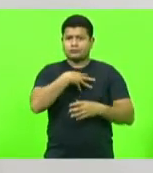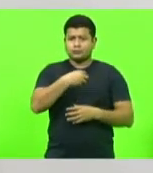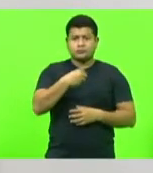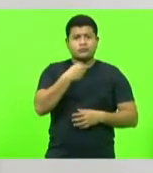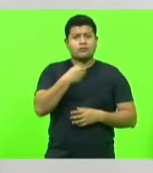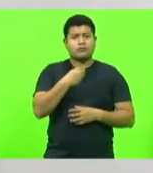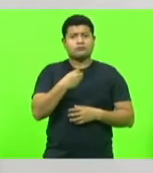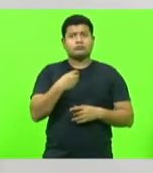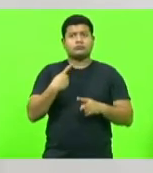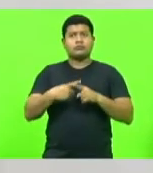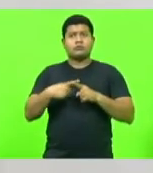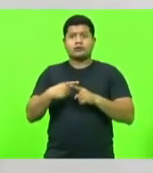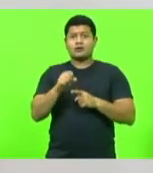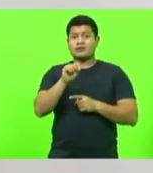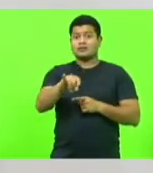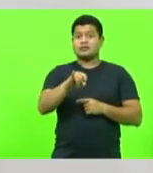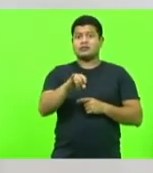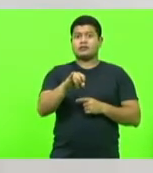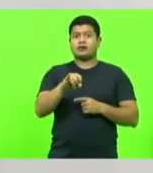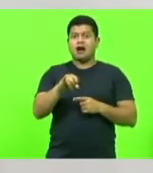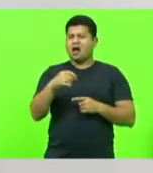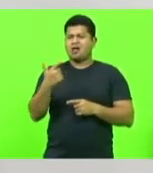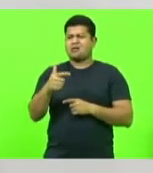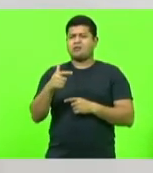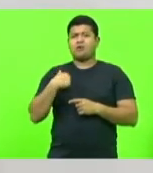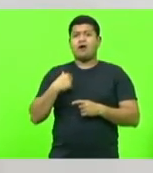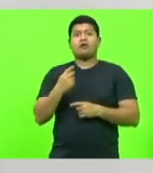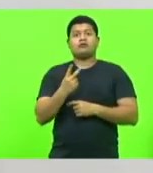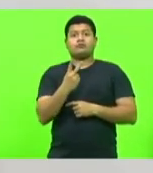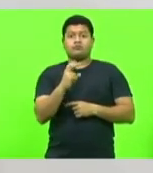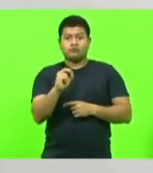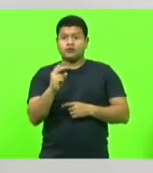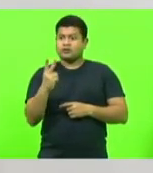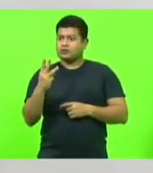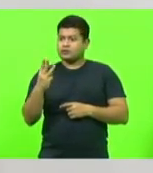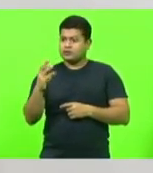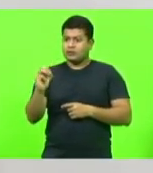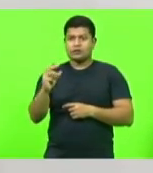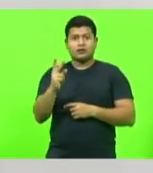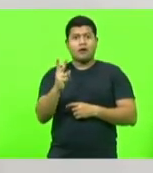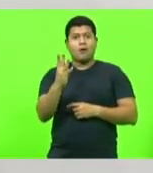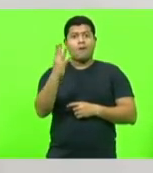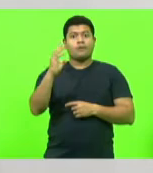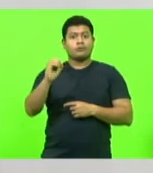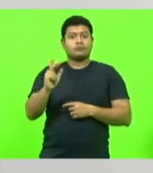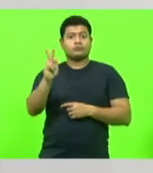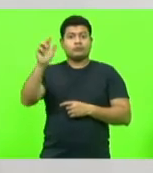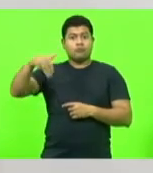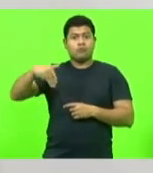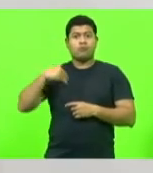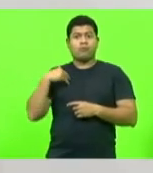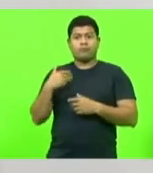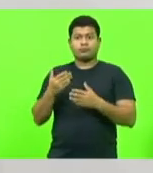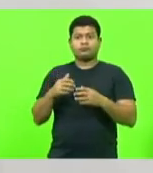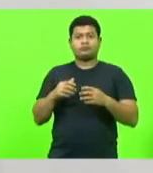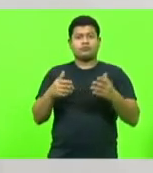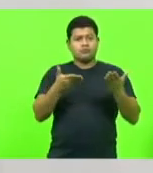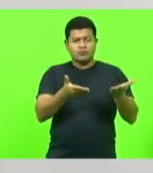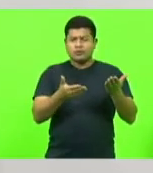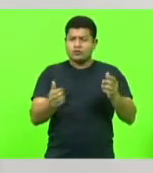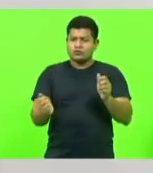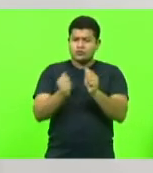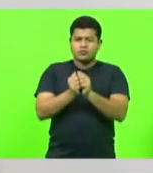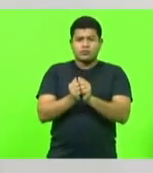20, 30, 40 quilômetros com eles no colo e Deus me livre se você achar uma guarnição, eles são saqueados pelo caminho na Venezuela